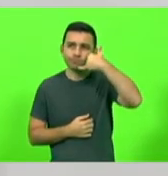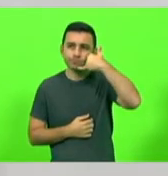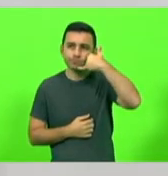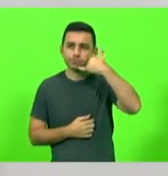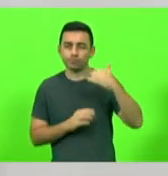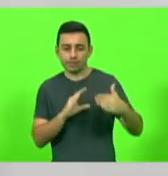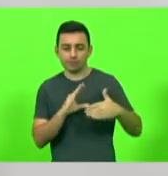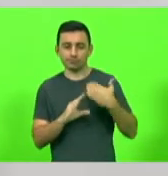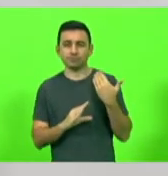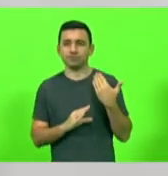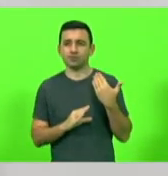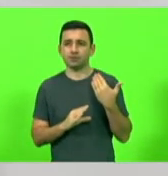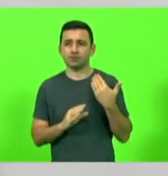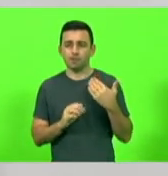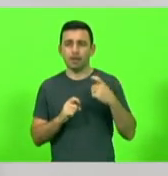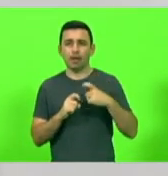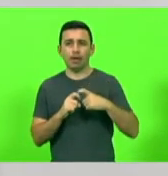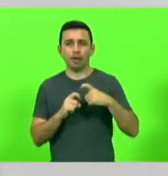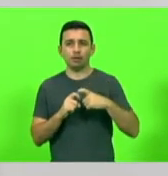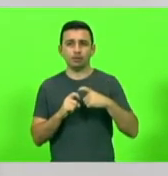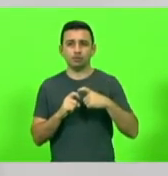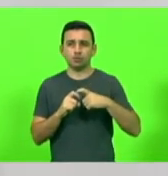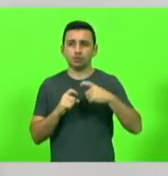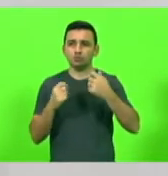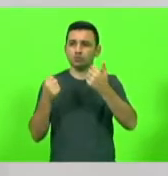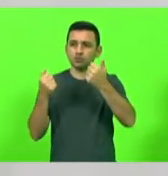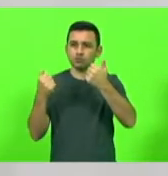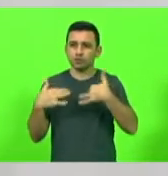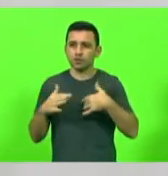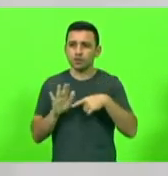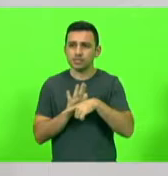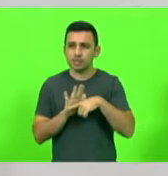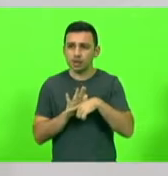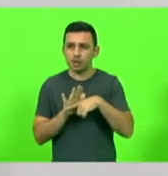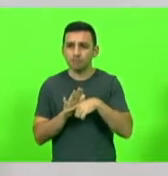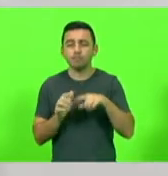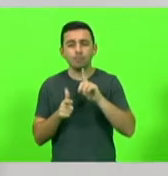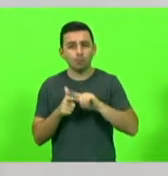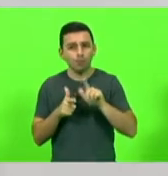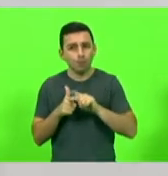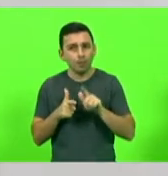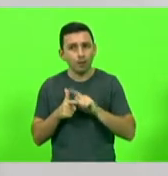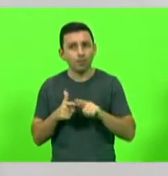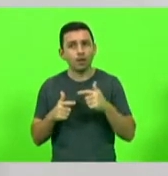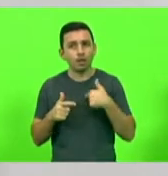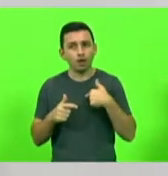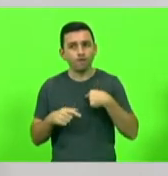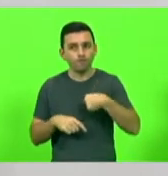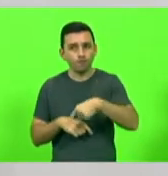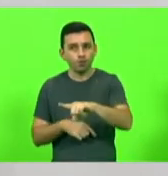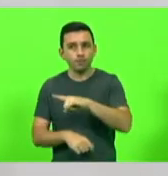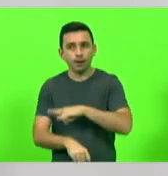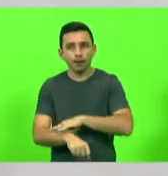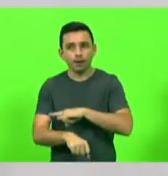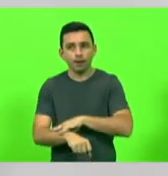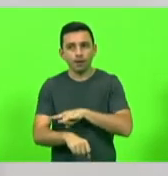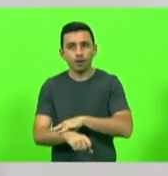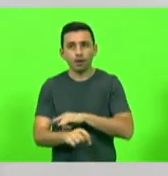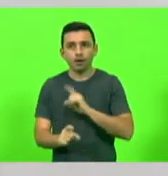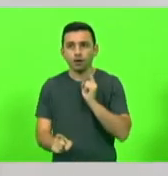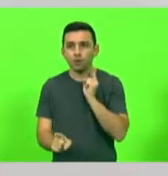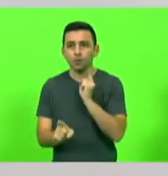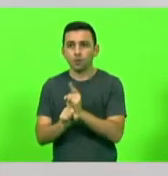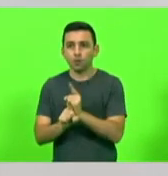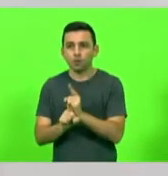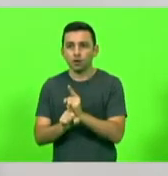mensagem do teu médico falando que o teu exame deu problema. Eu corri para o banheiro e lá encontrei a Cléo